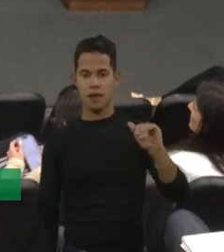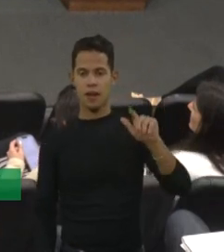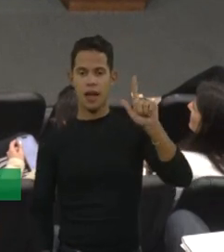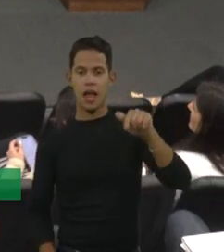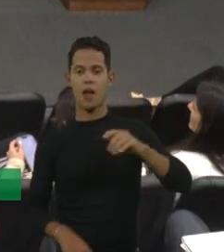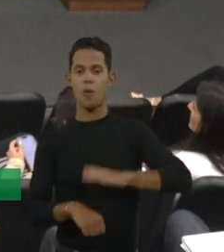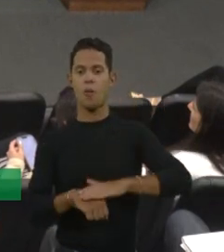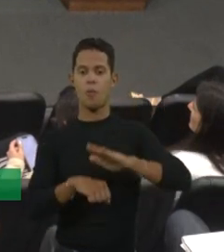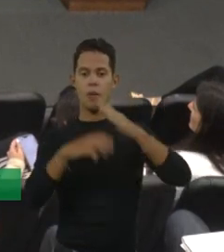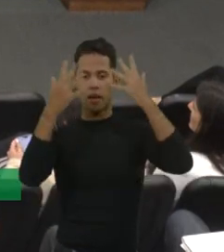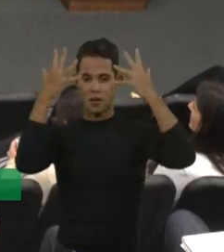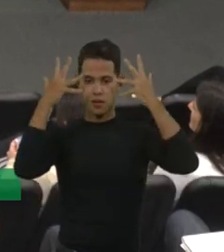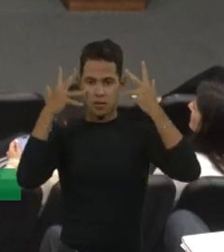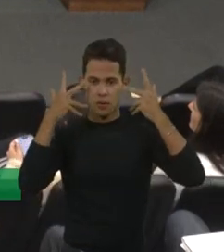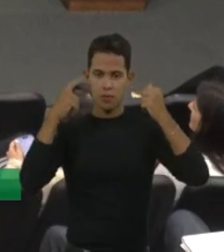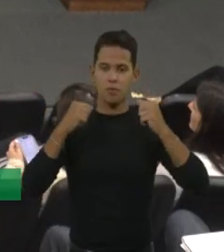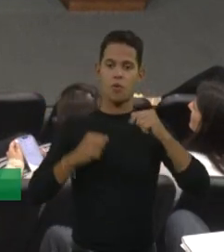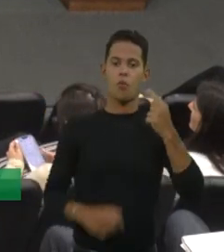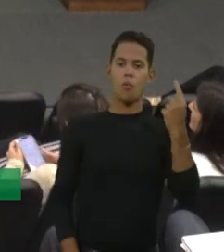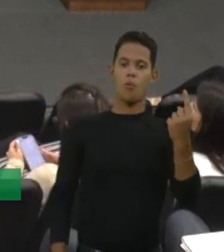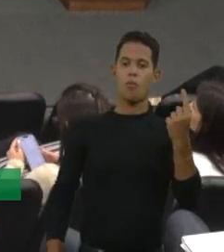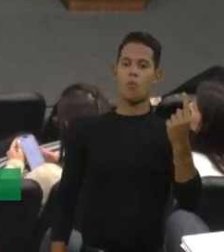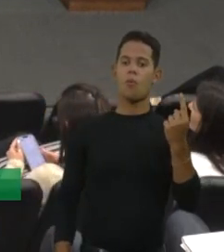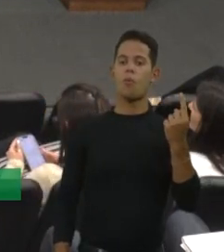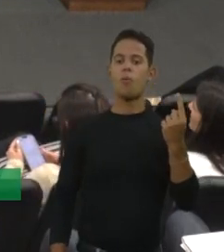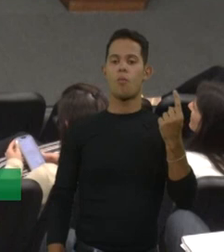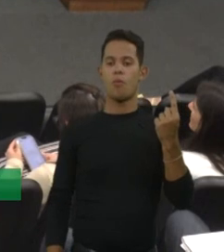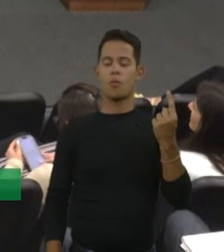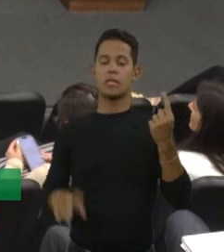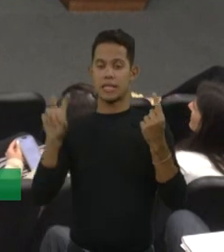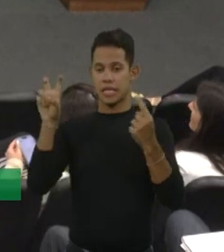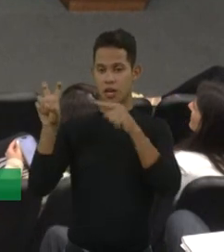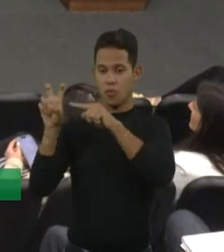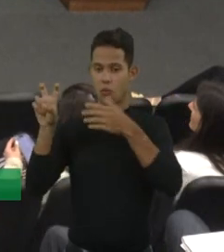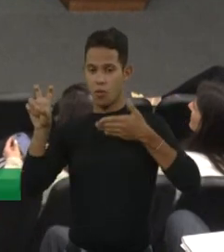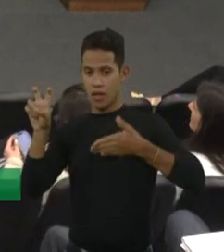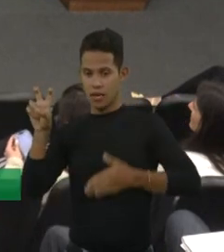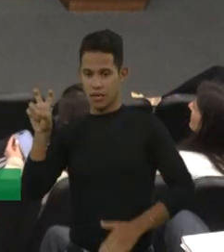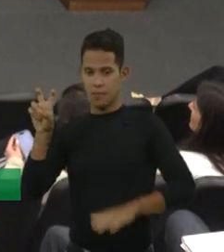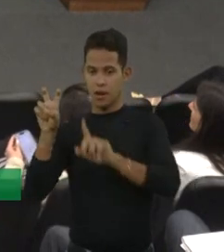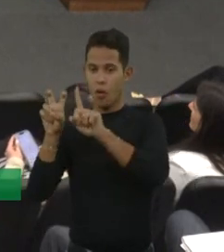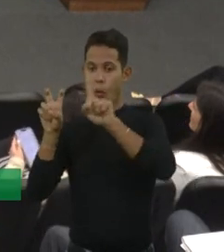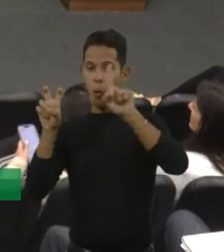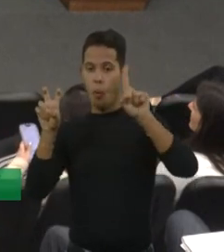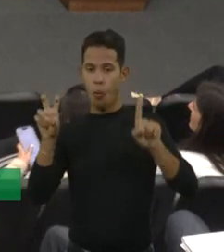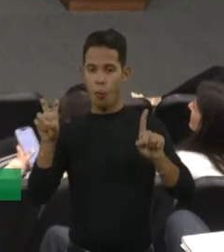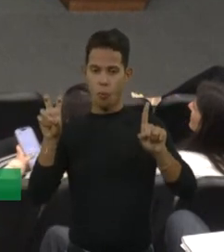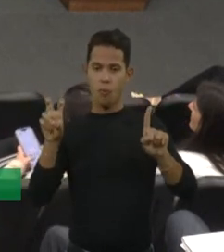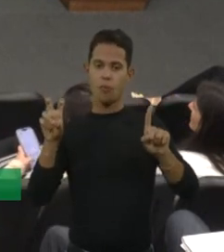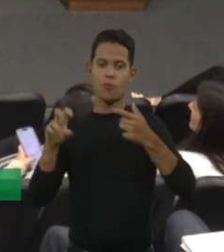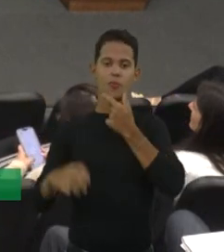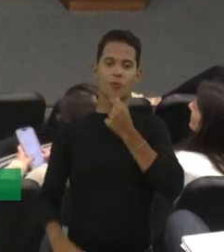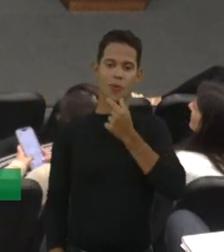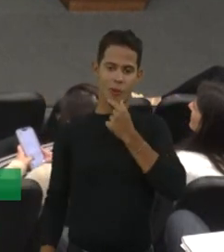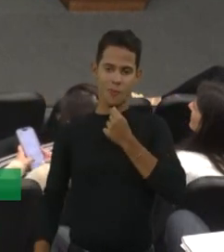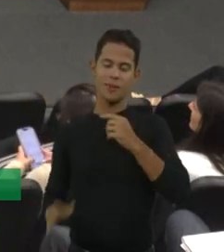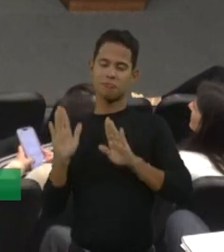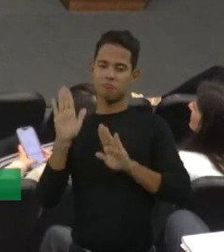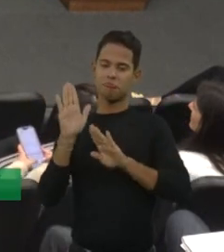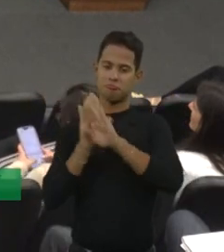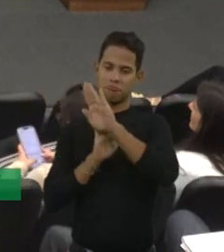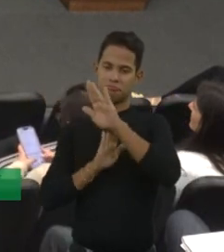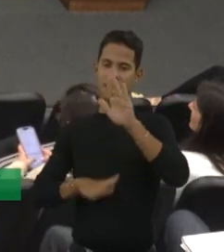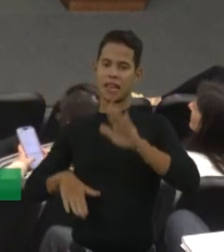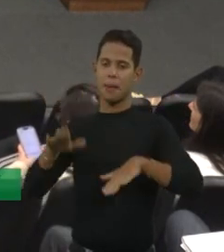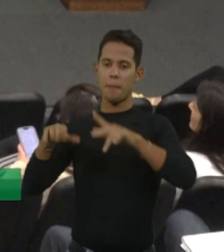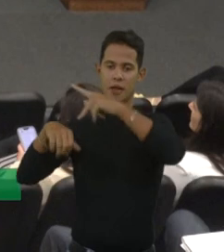B. A é um a cada 5 a 10 mil nascimentos de meninos, conforme a estatística de cada país. E a hemofilia é